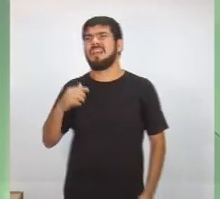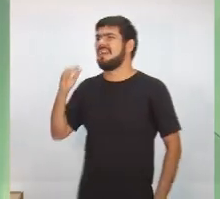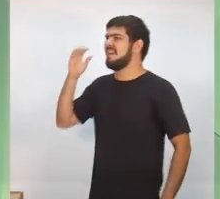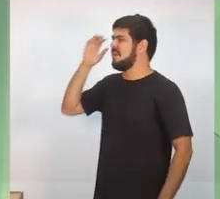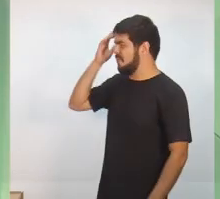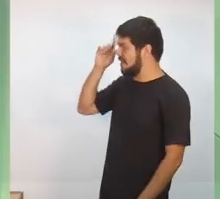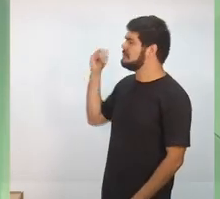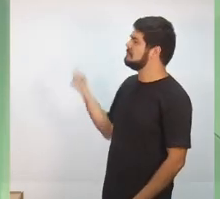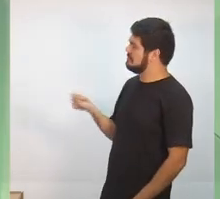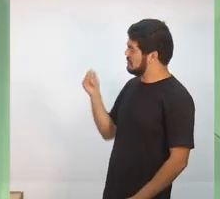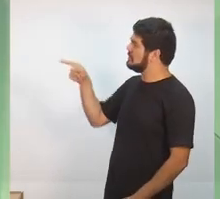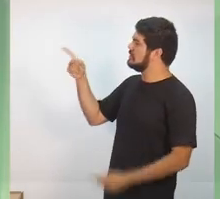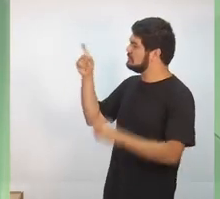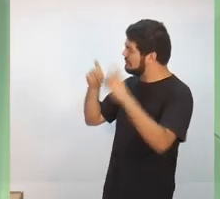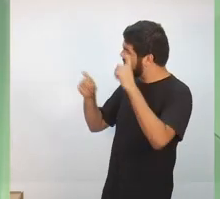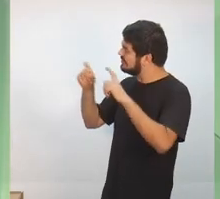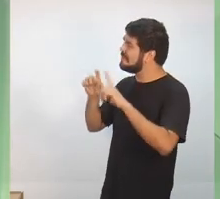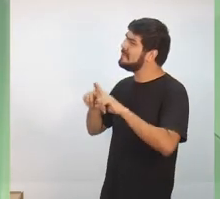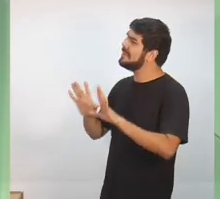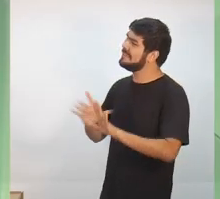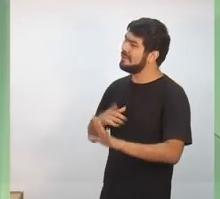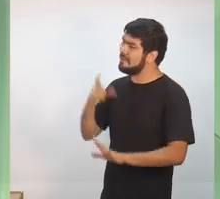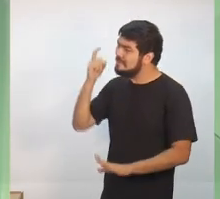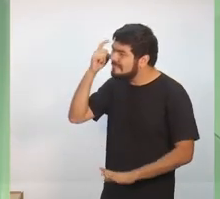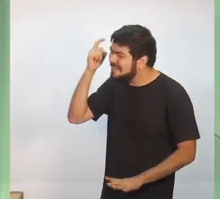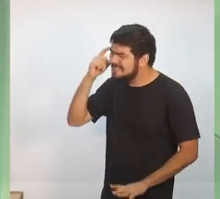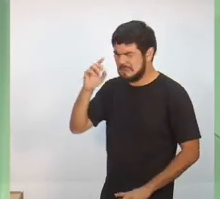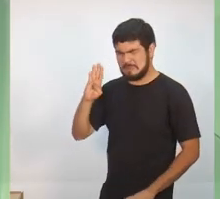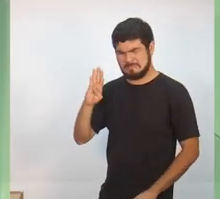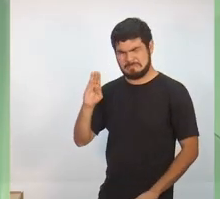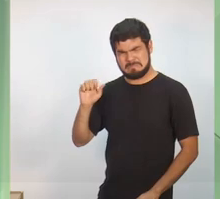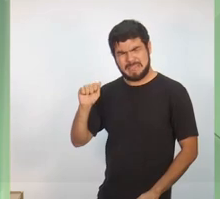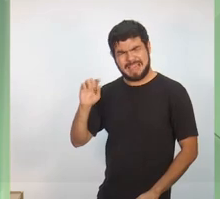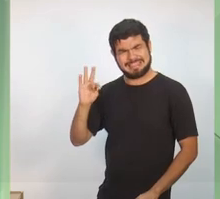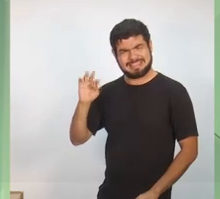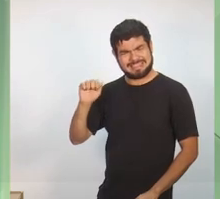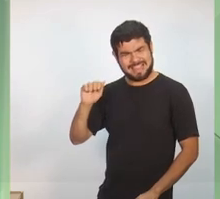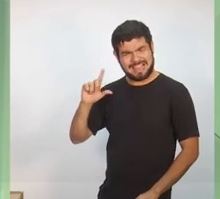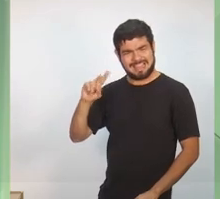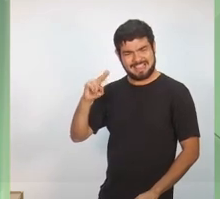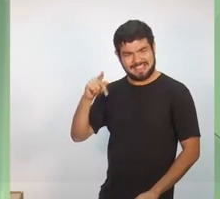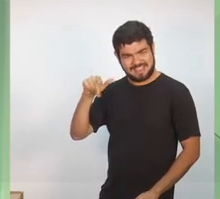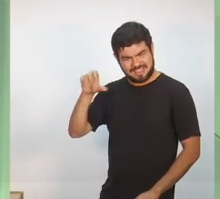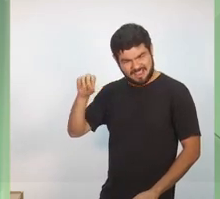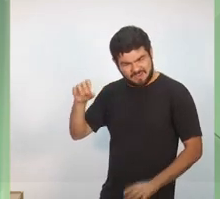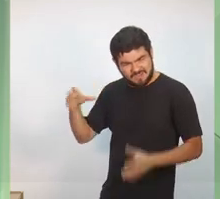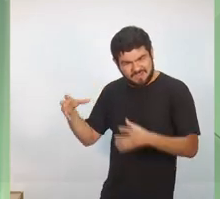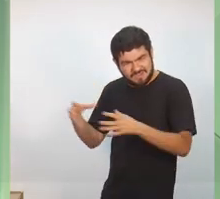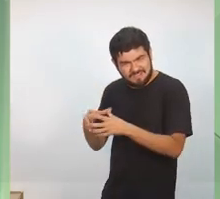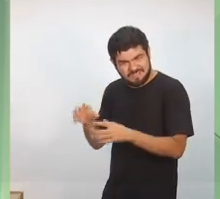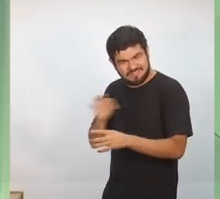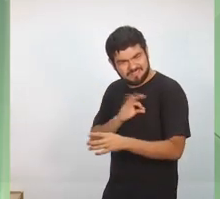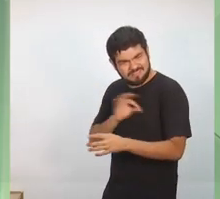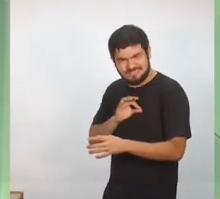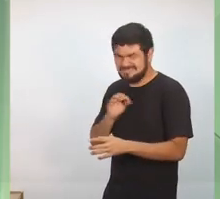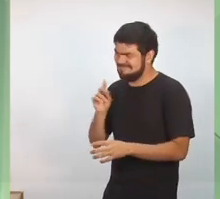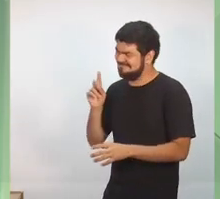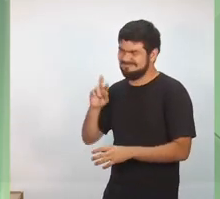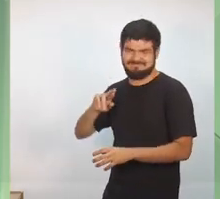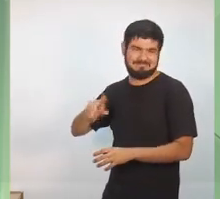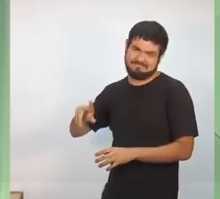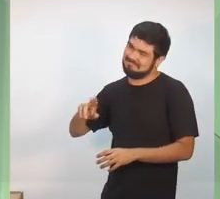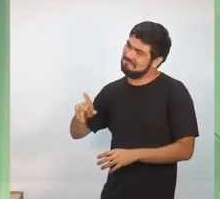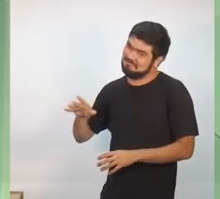sua preocupação. Agora eu penso que esse batalhão não é legalmente viável, juridicamente viável.